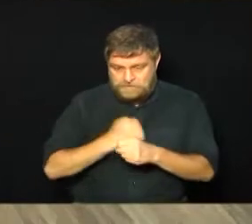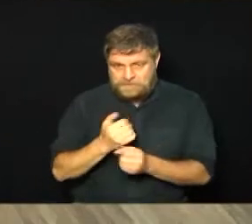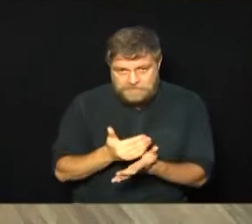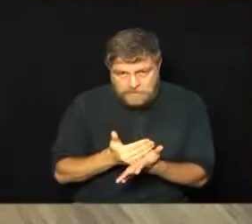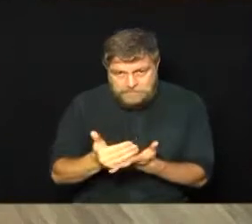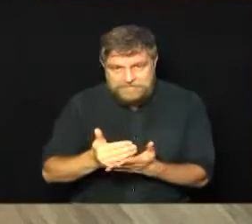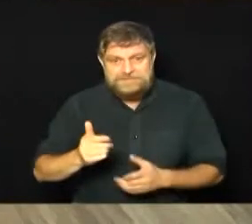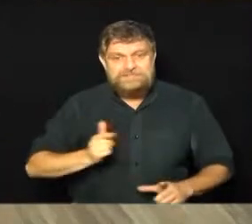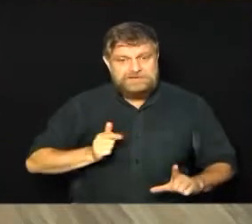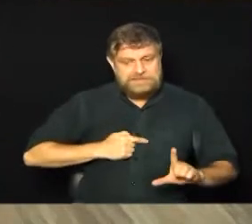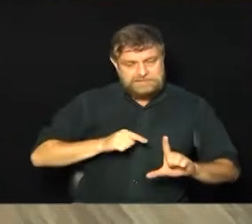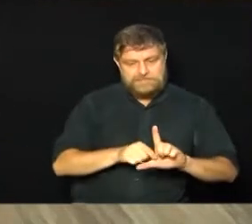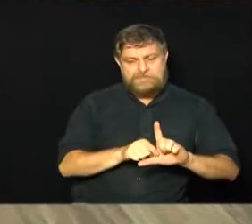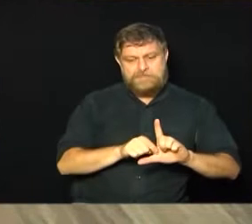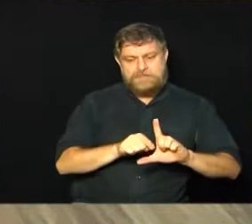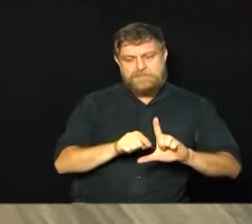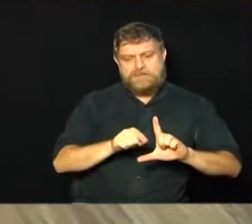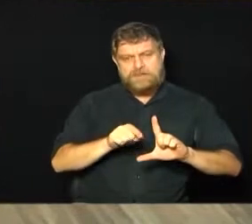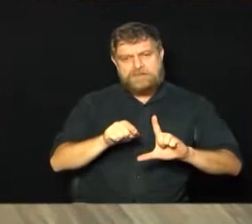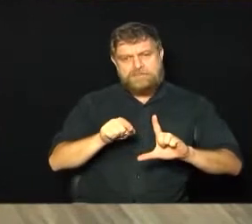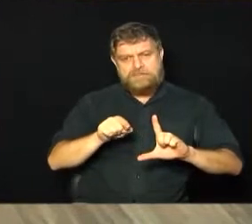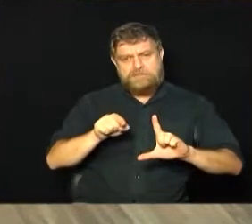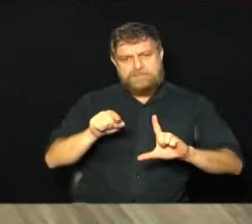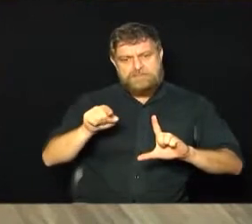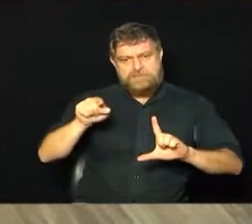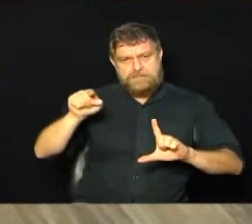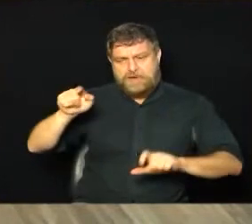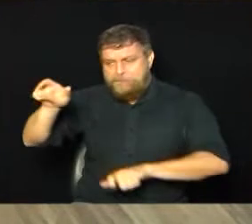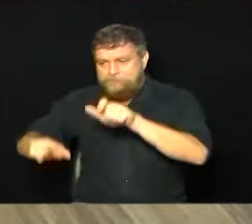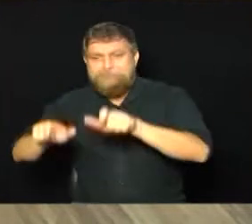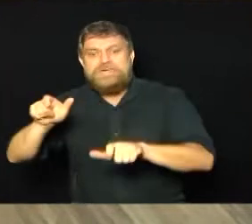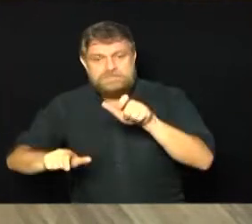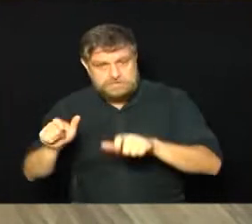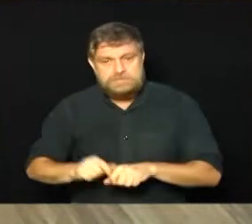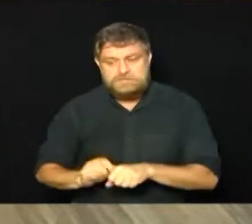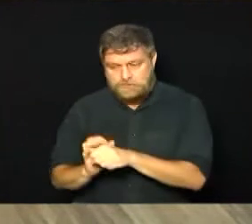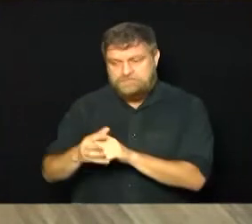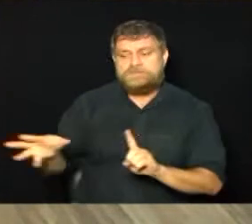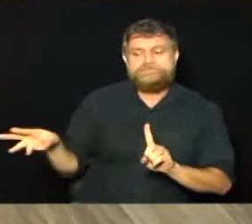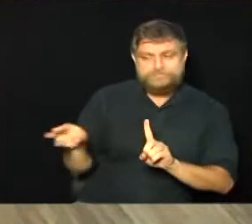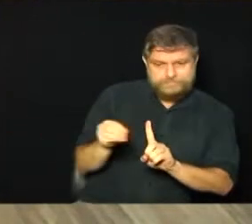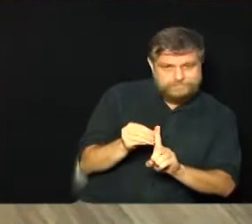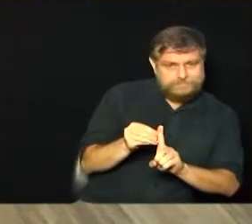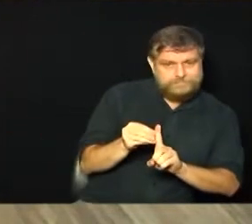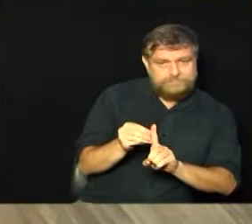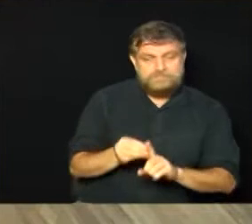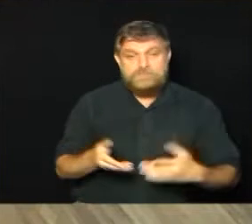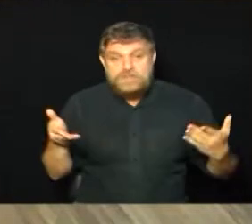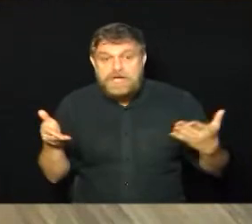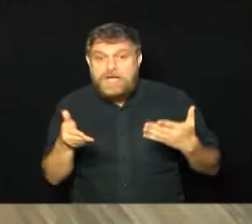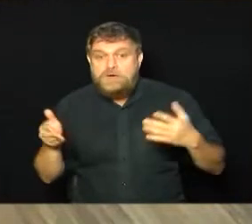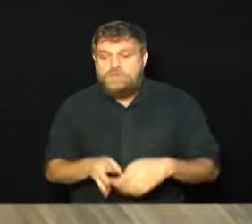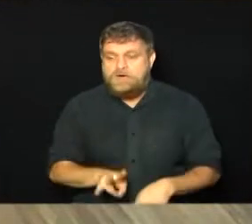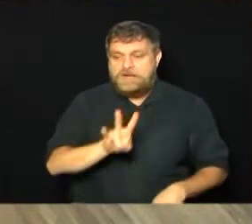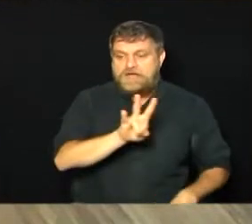sido uma tendência, né, do aumento do número de pessoas que testaram positivo para a Covid-19. Agora, Vivi,